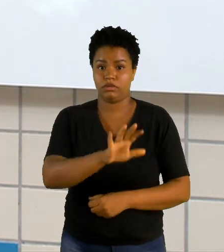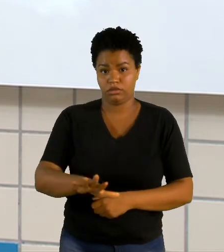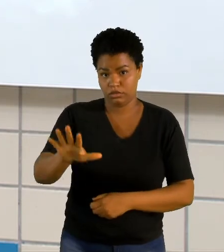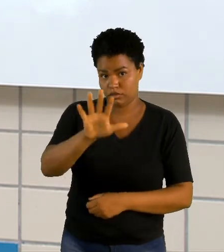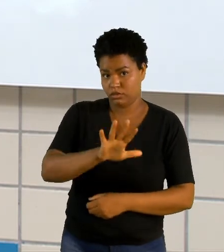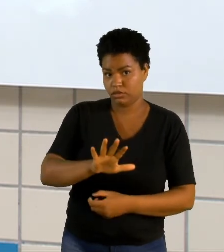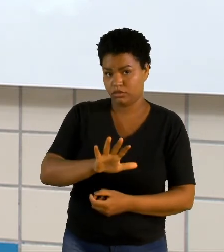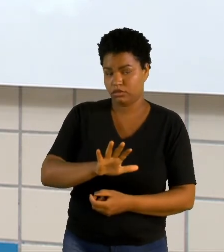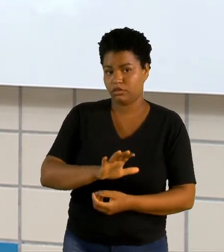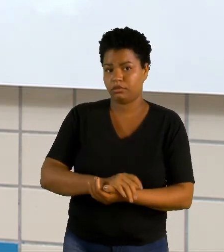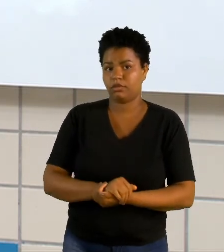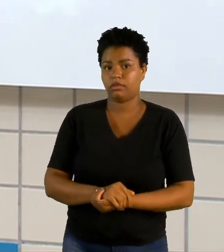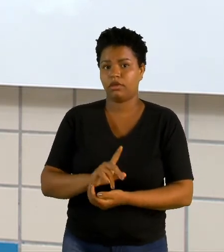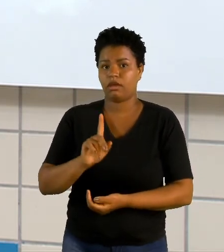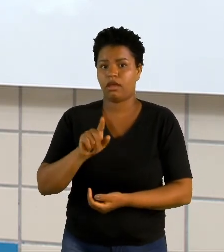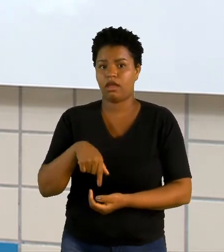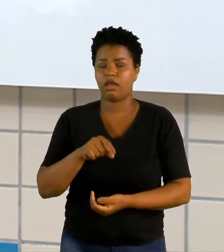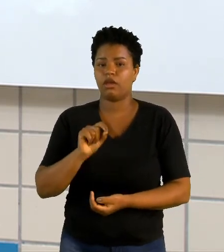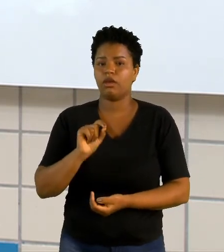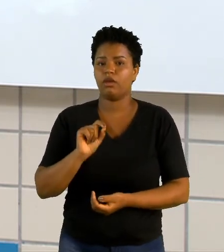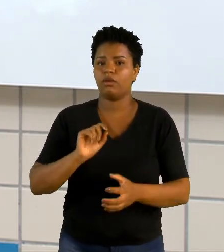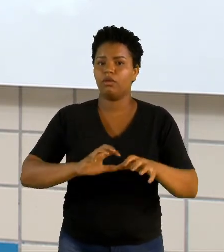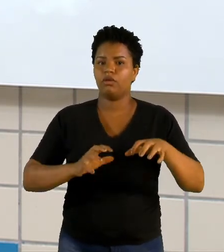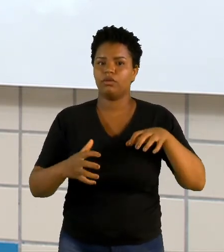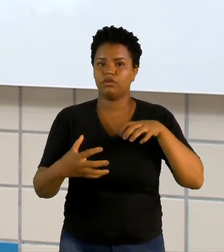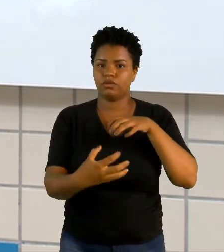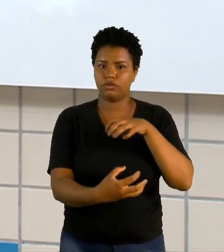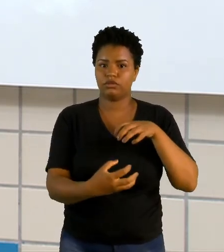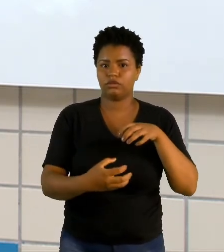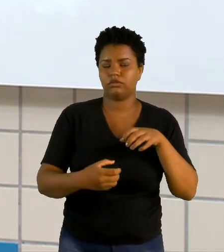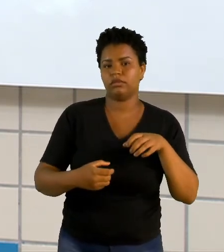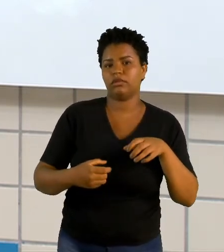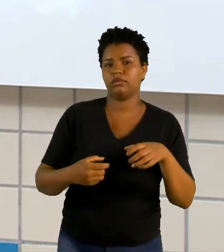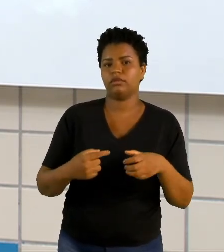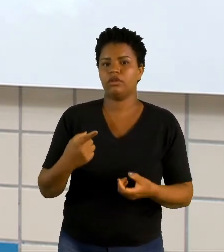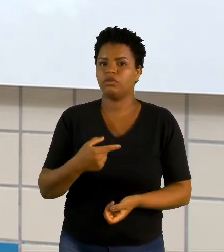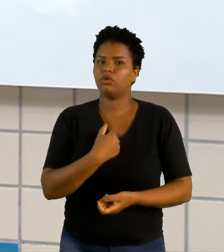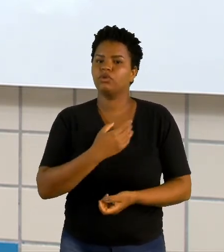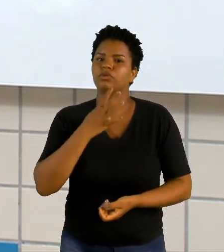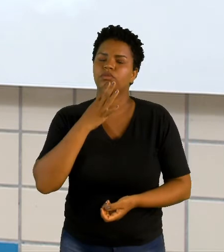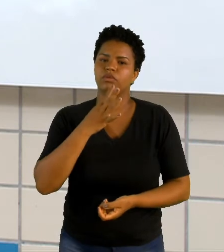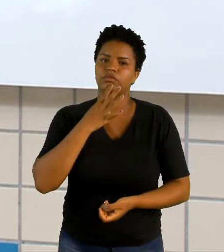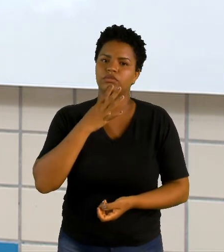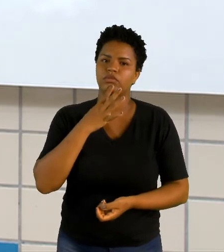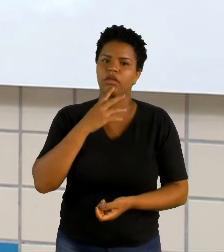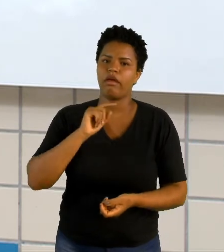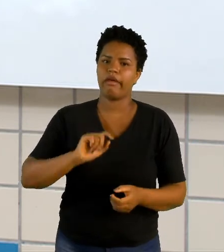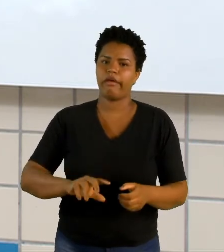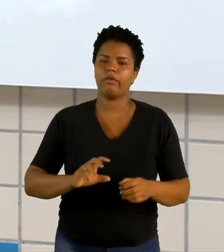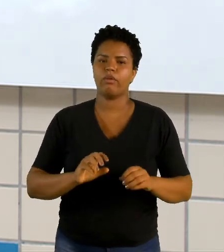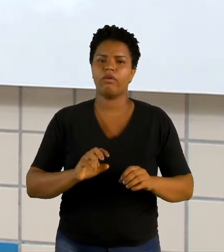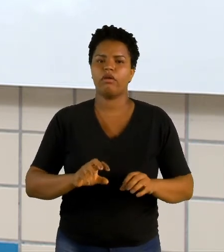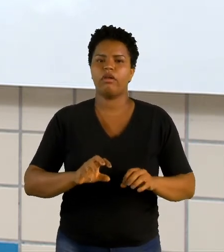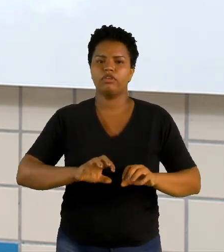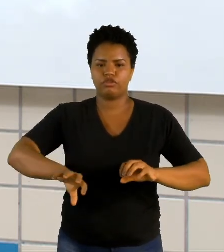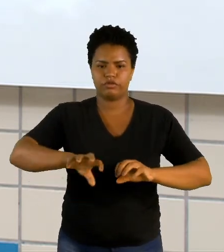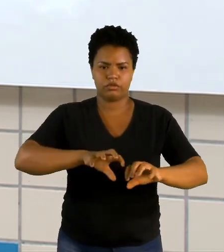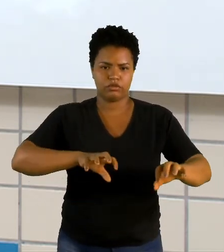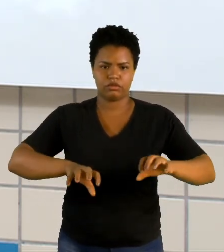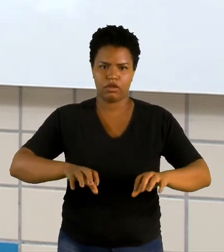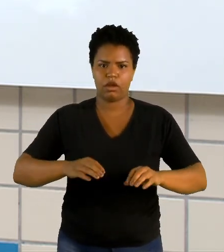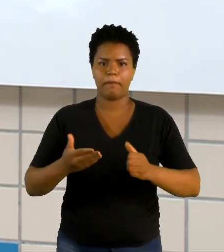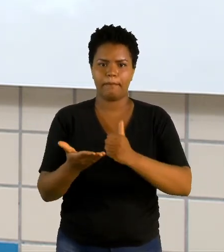Europa, que é um continente que boa parte das divisões que nós conhecemos, são divisões baseadas no